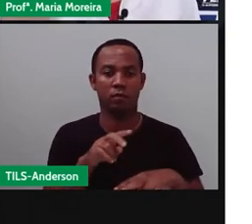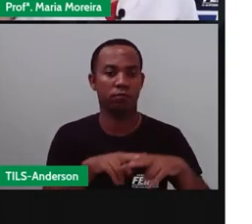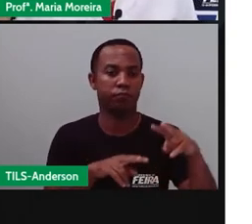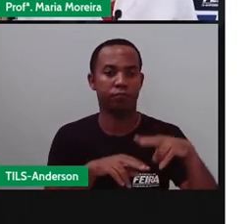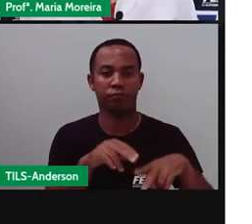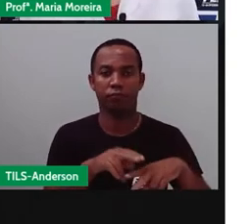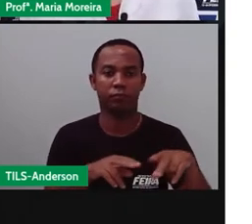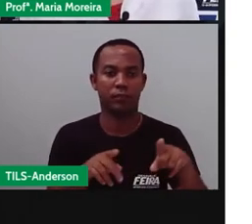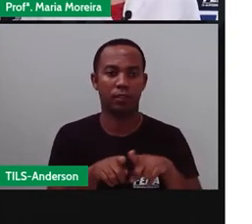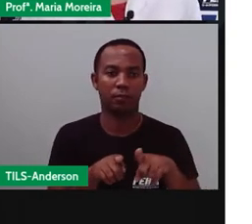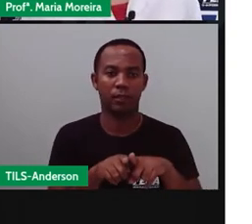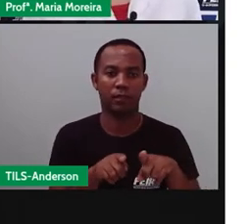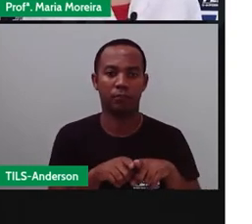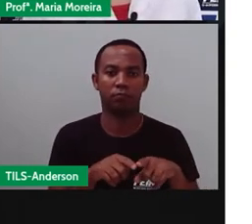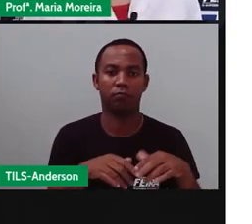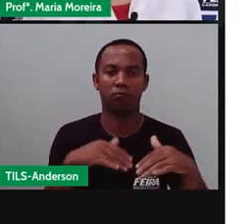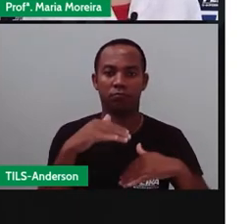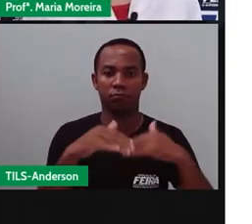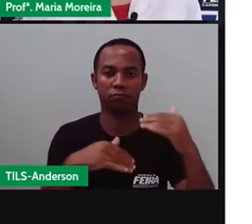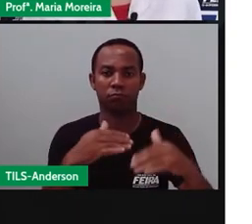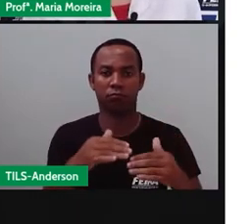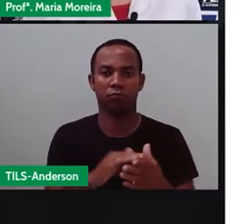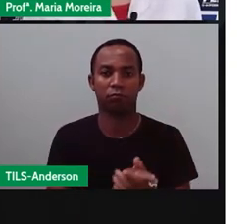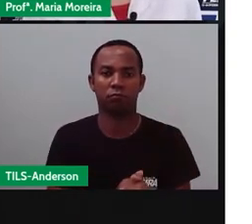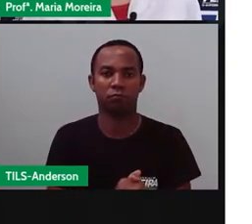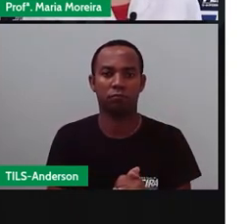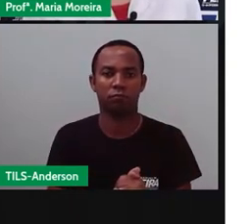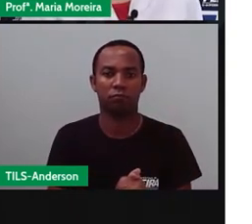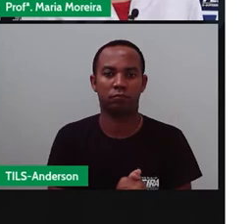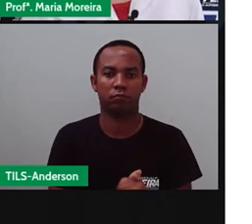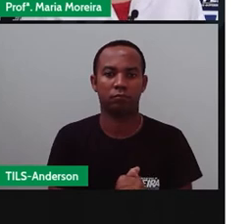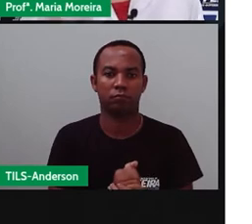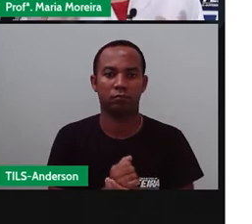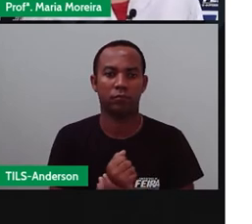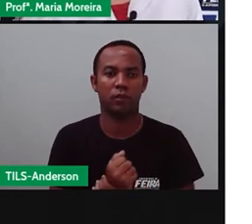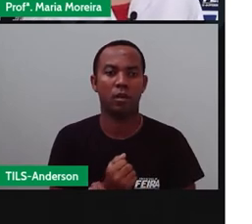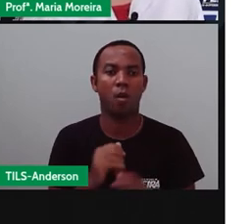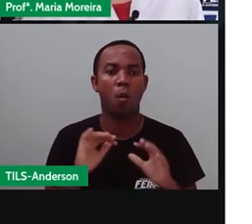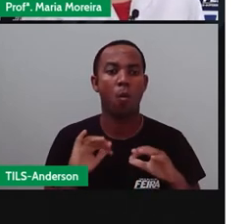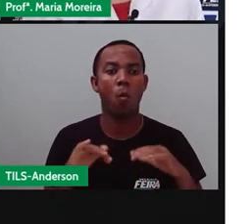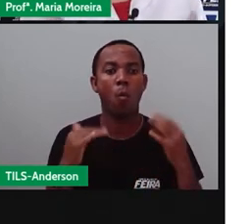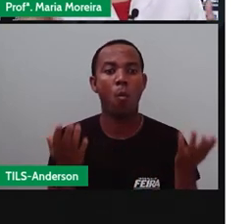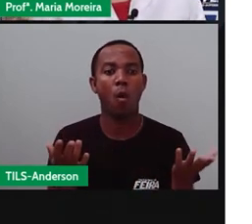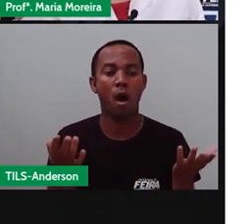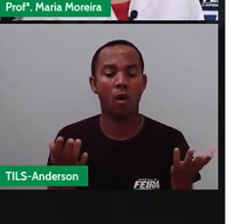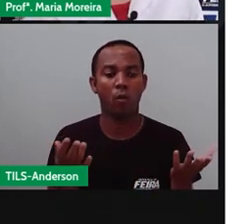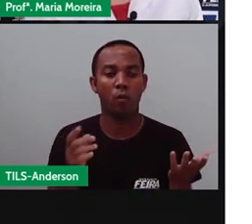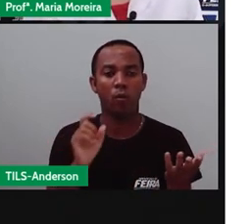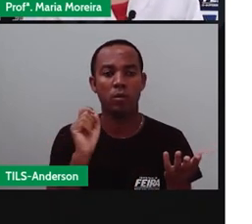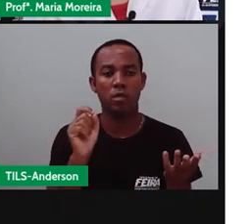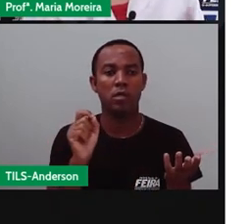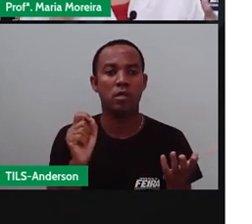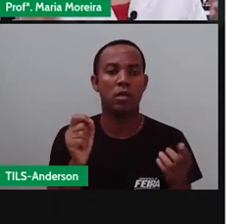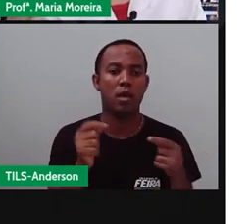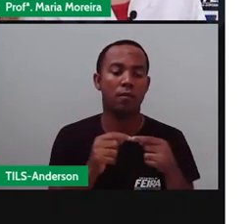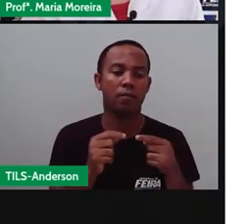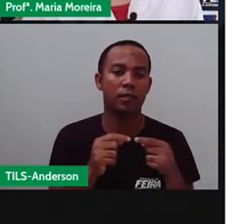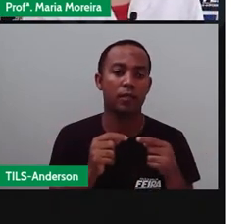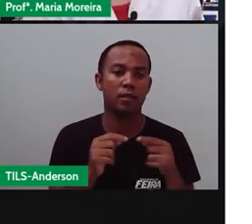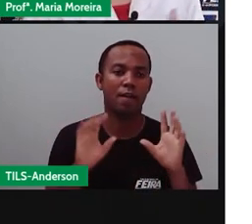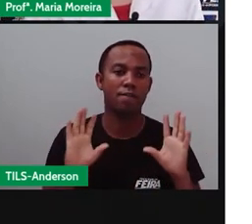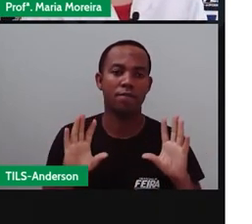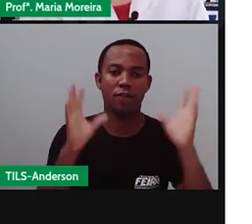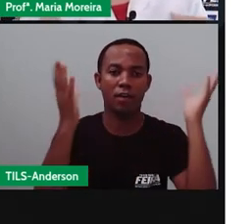juninas, julinas, só dependendo da da região. E qual a intenção? Celebrar a fartura, celebrar a